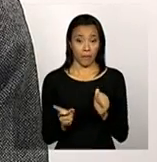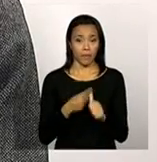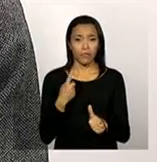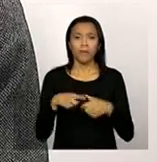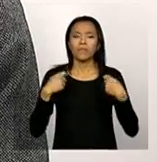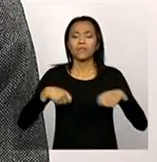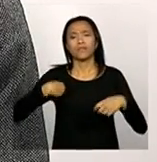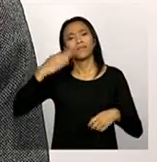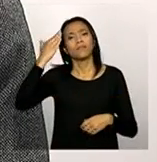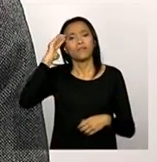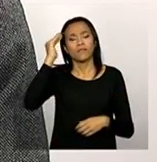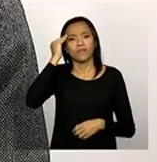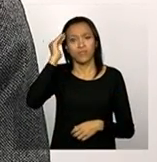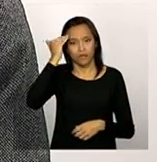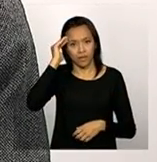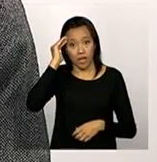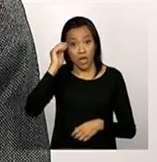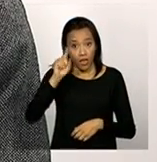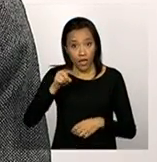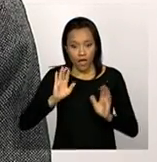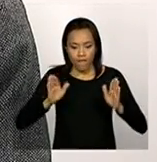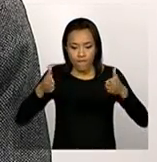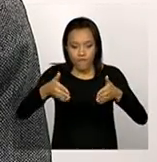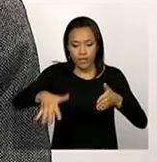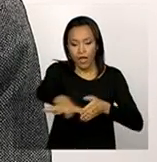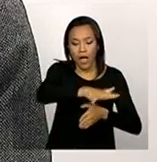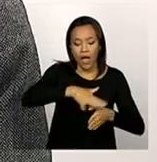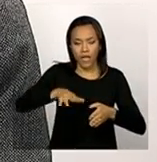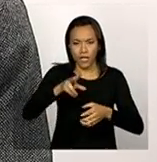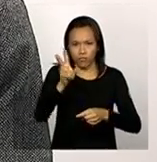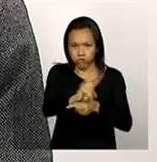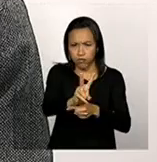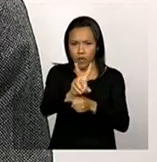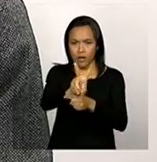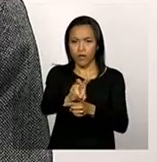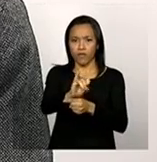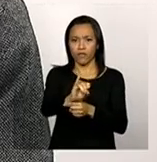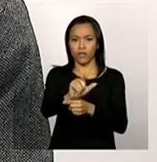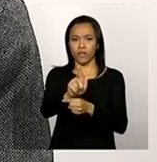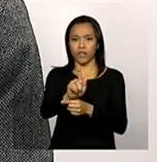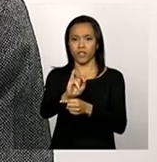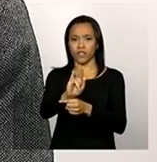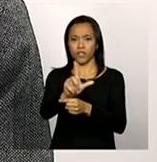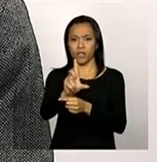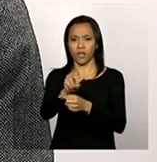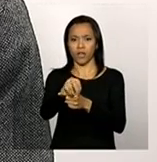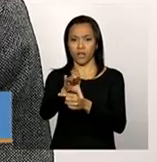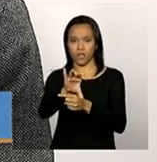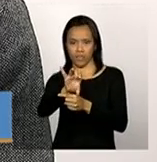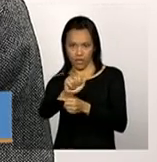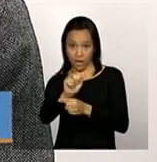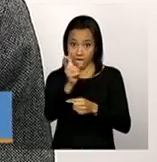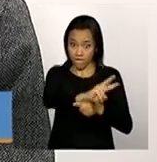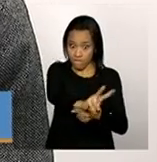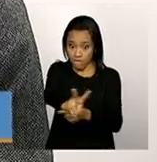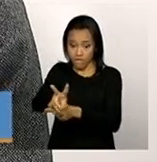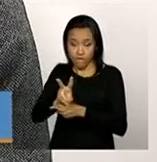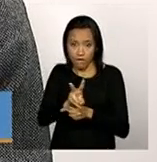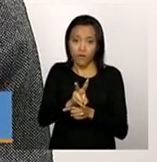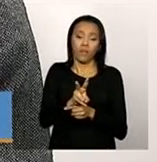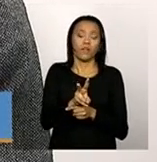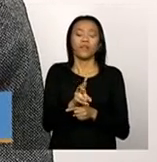que dentro das funções da vigilância, a produção de informações e de indicadores sobre